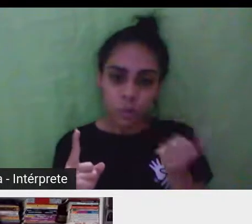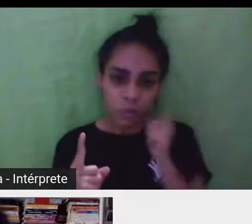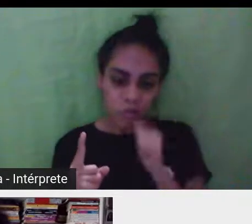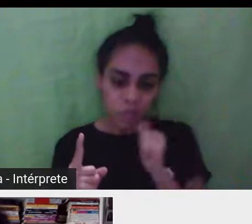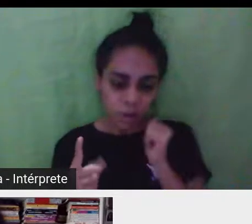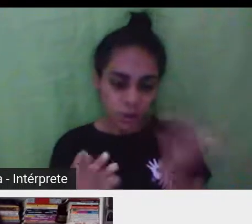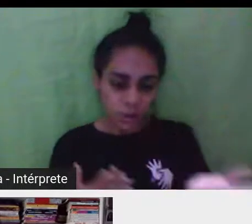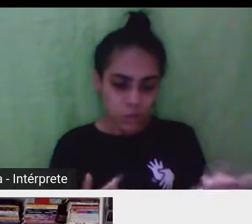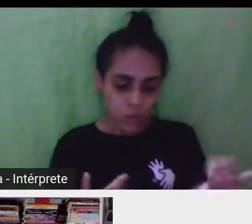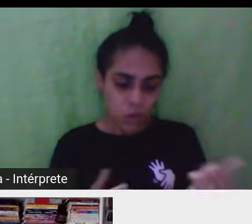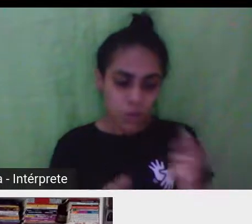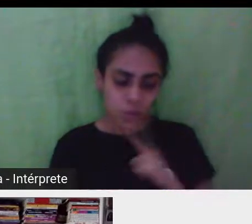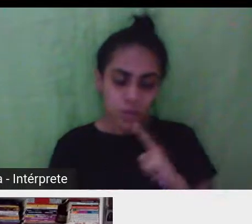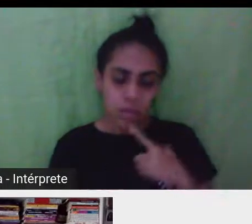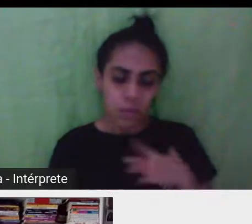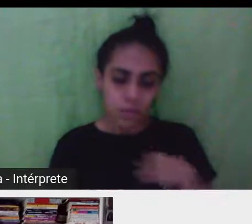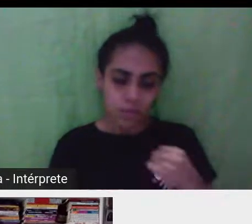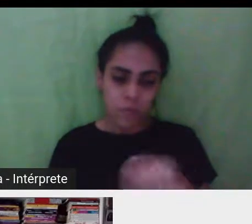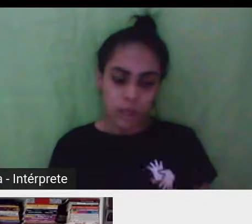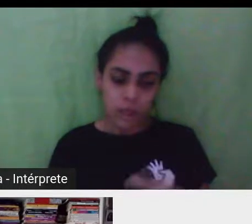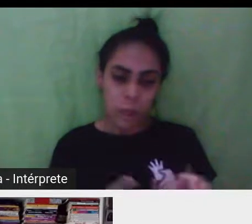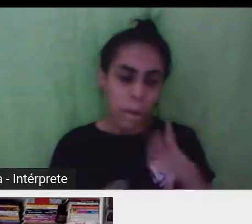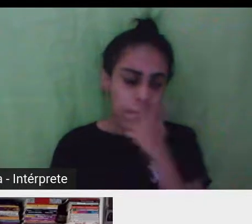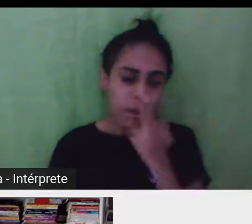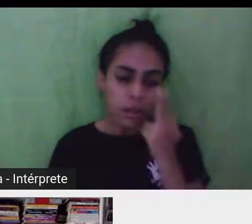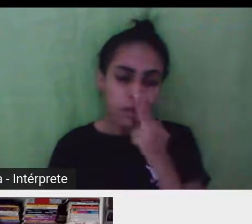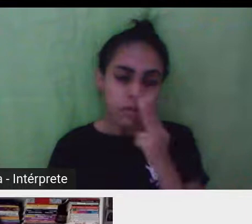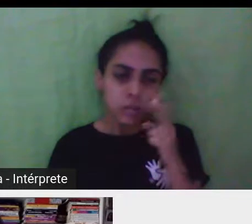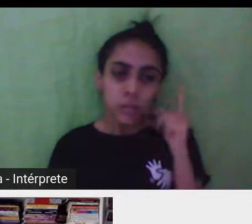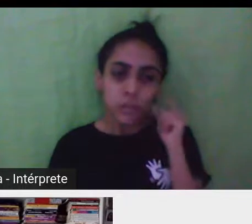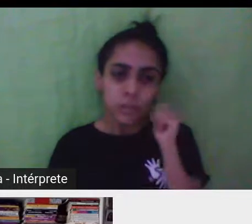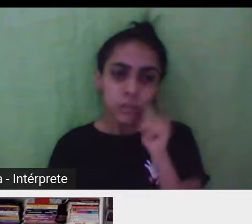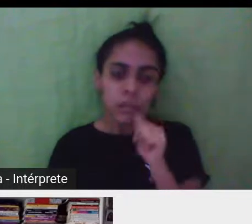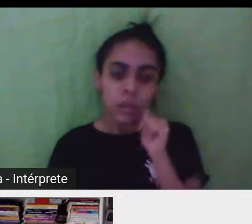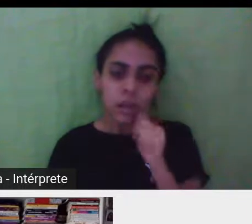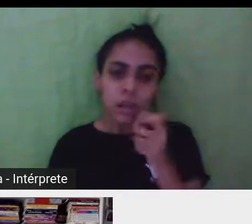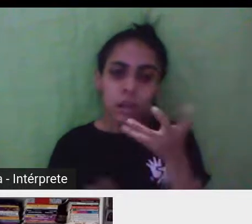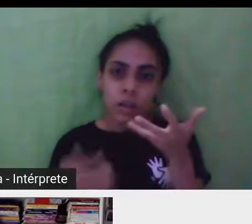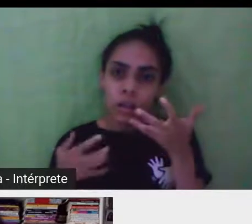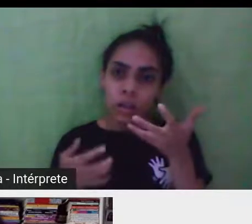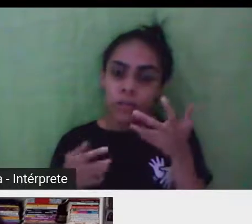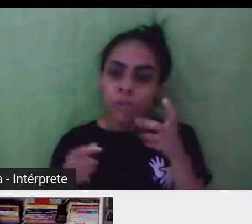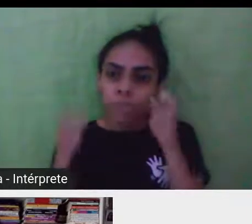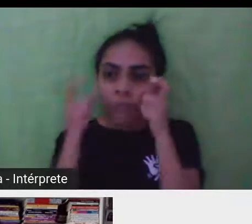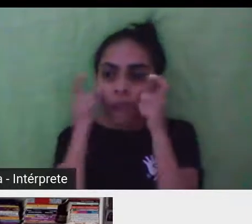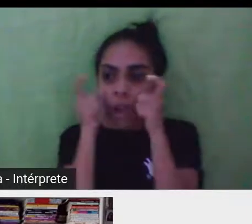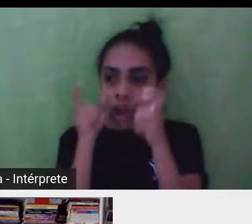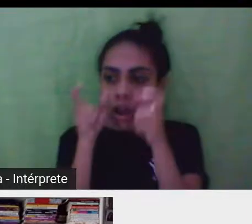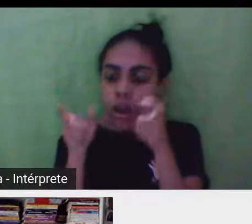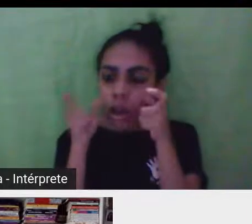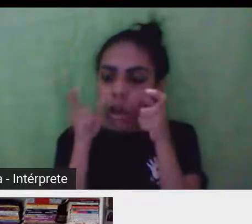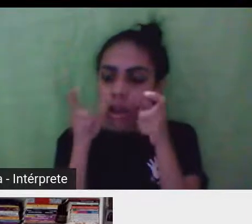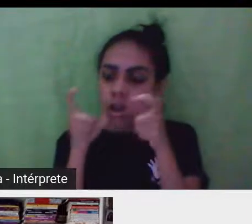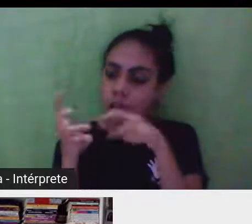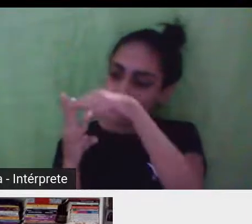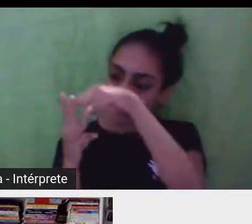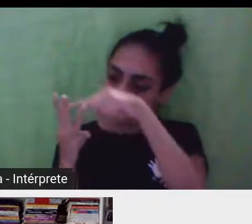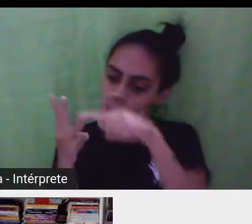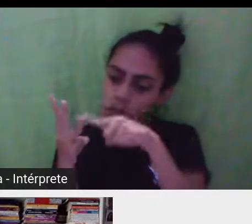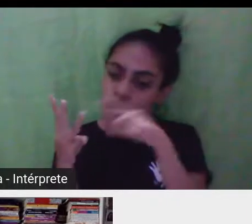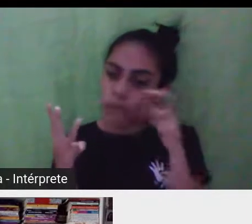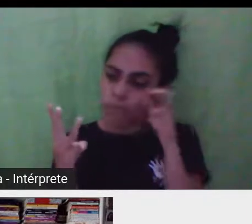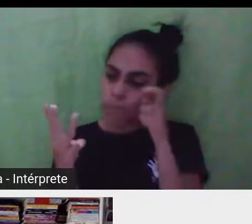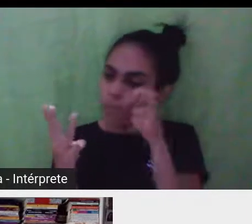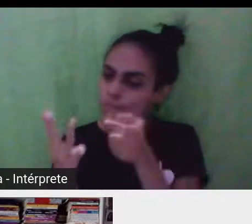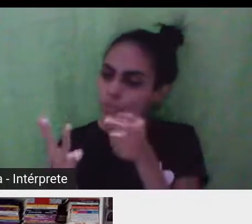boneca e ela começa meio que a ficar obcecada por esse trio. E é a partir